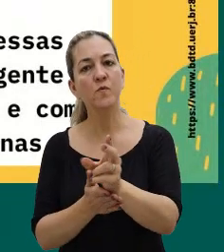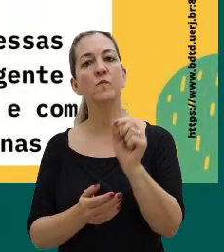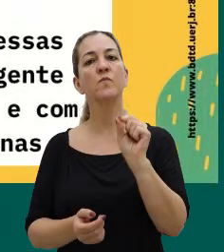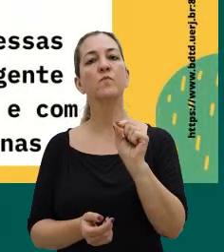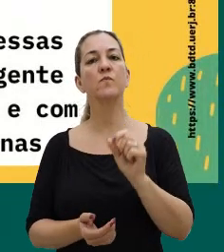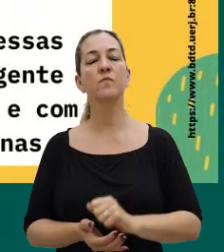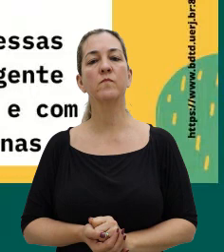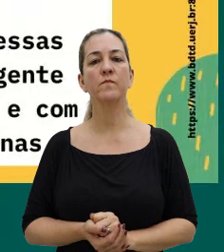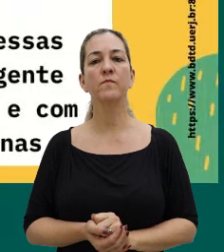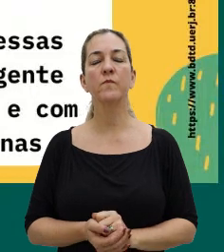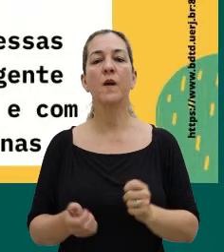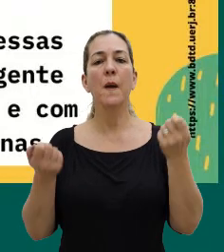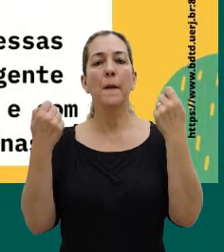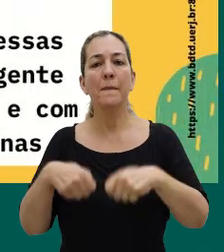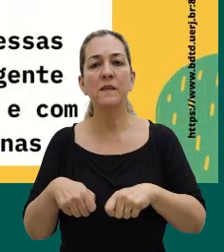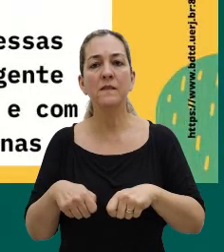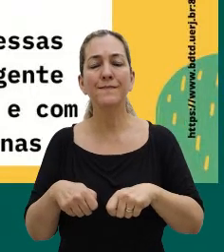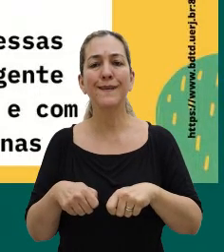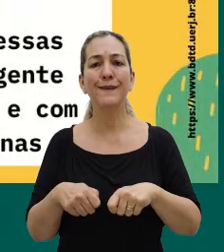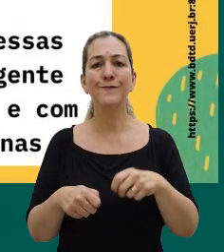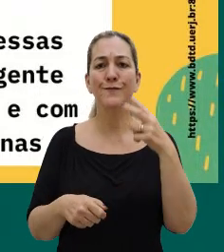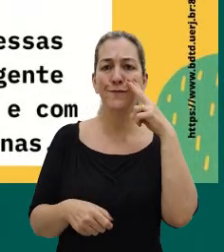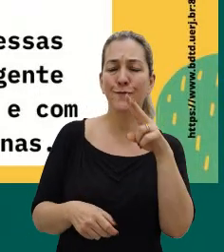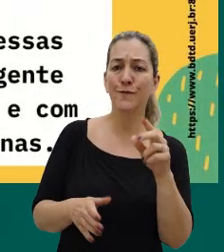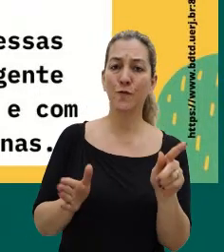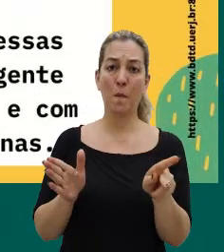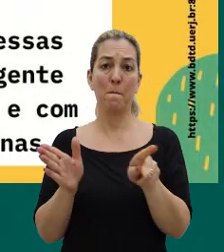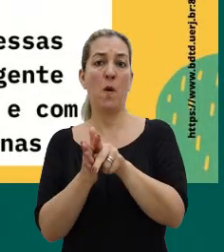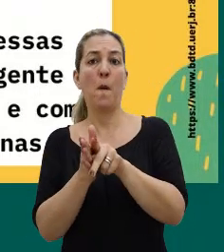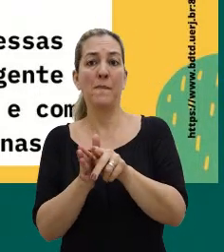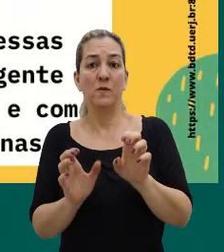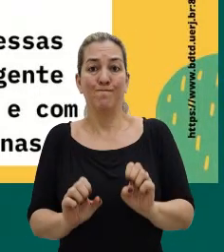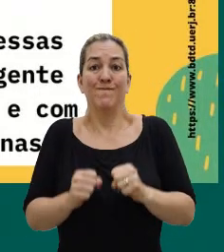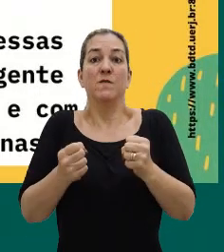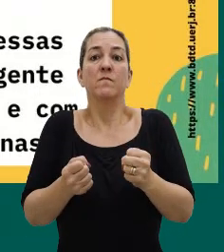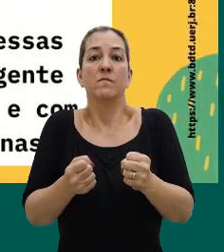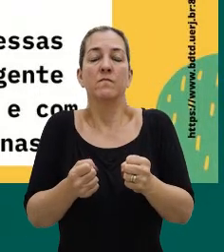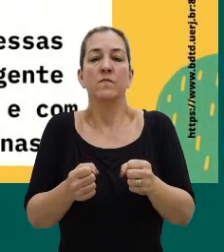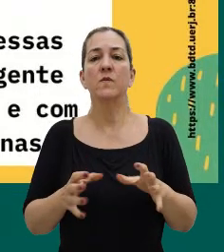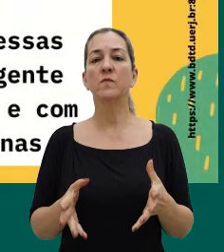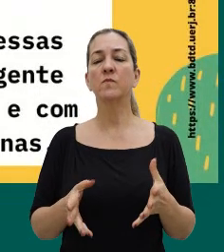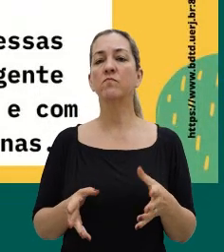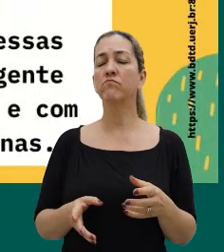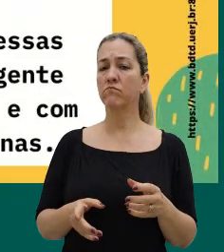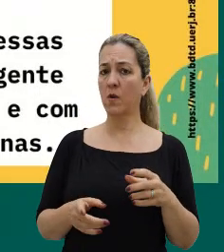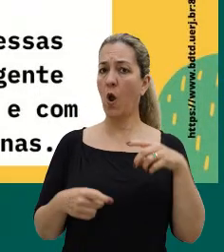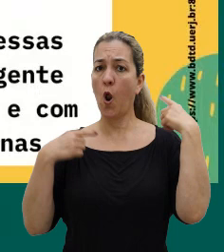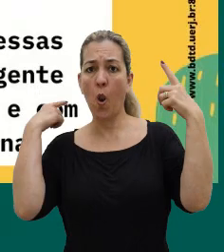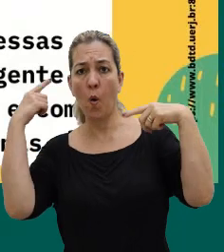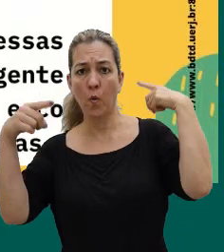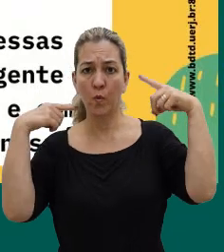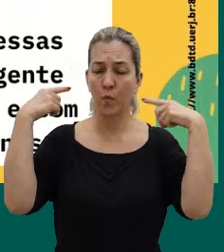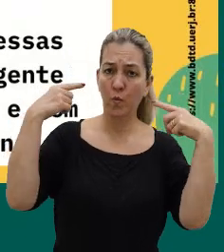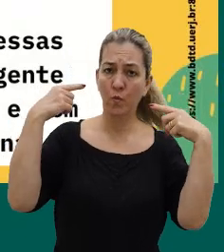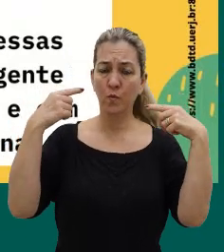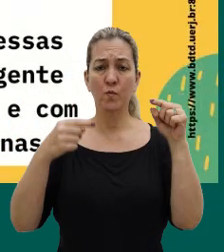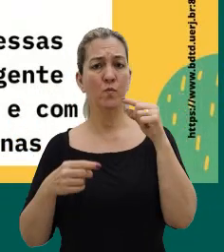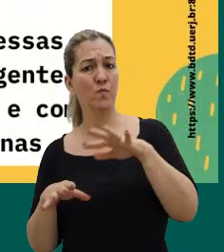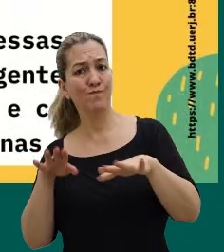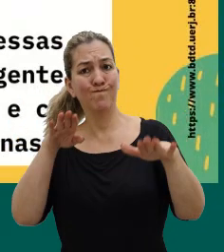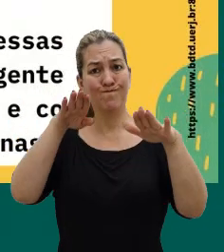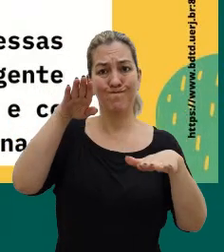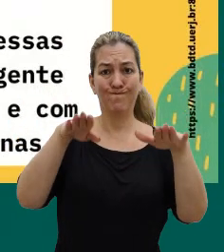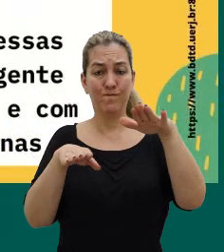Qual a nossa capacidade de lidarmos com os nossos próprios impulsos? Então, a loucura, ela coloca em jogo essas duas dimensões que a gente tem,